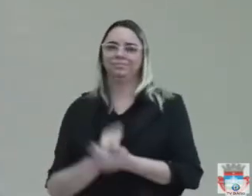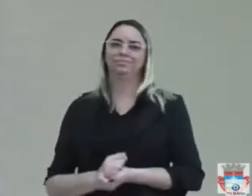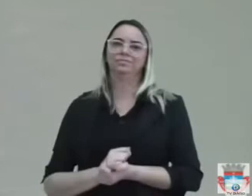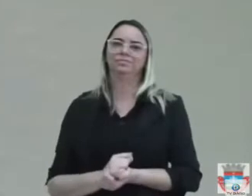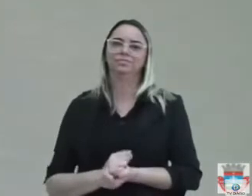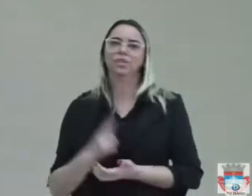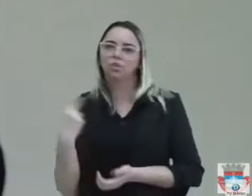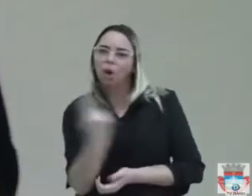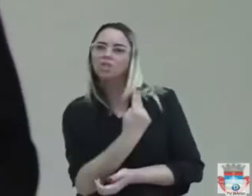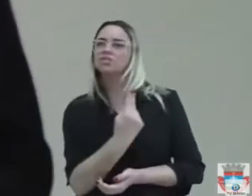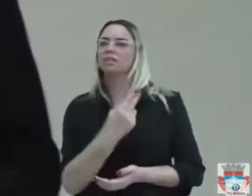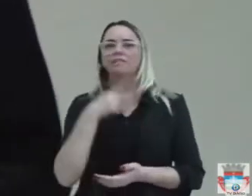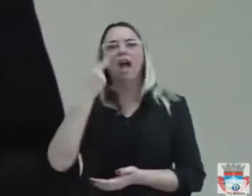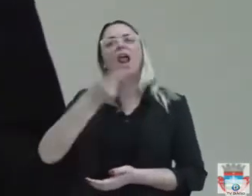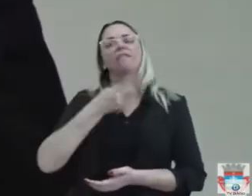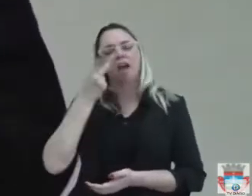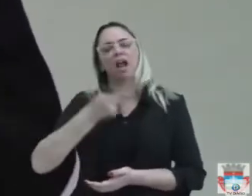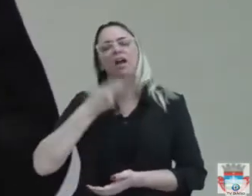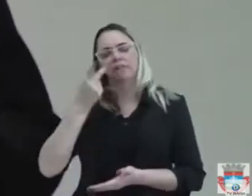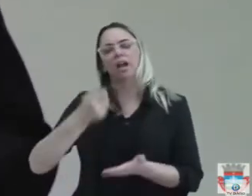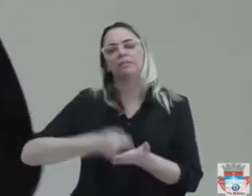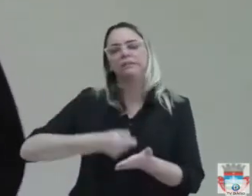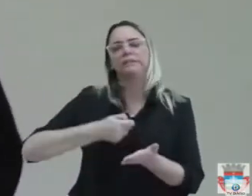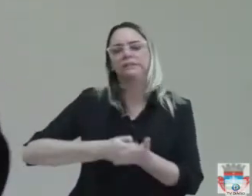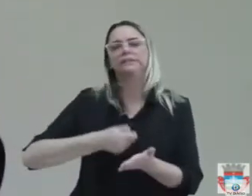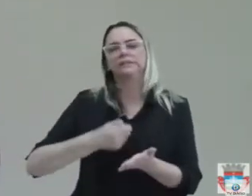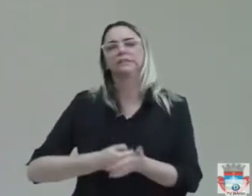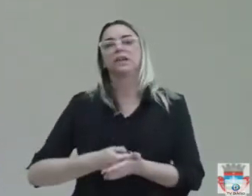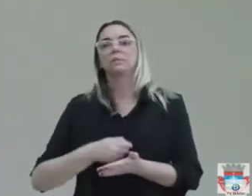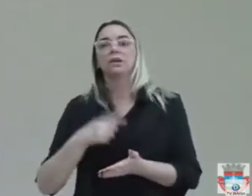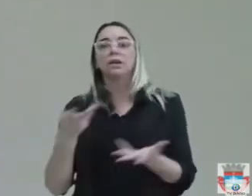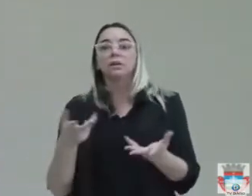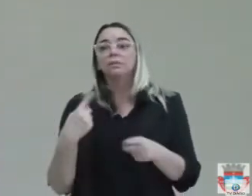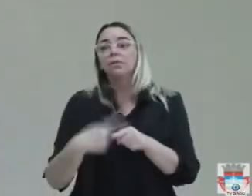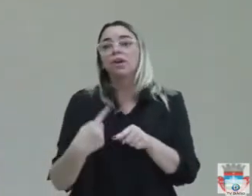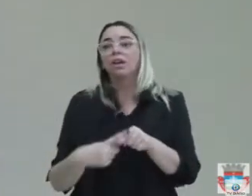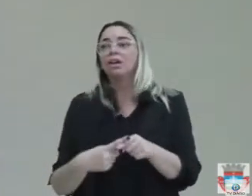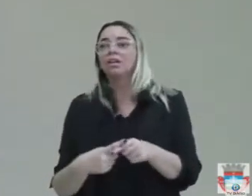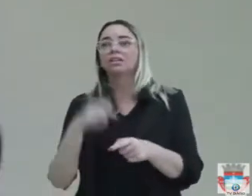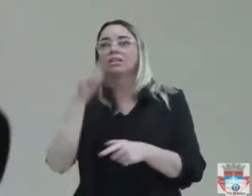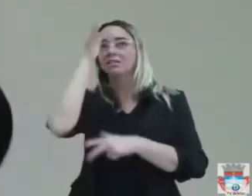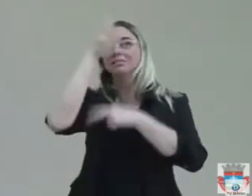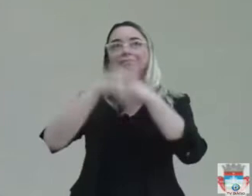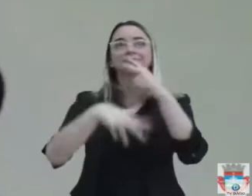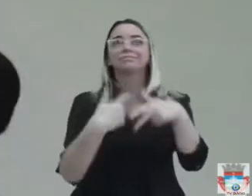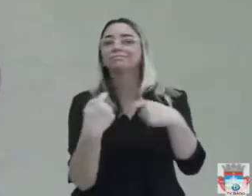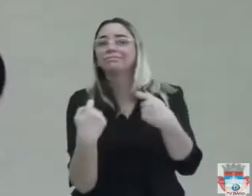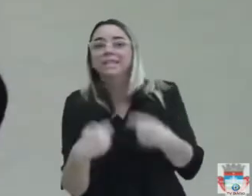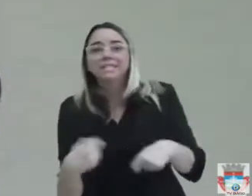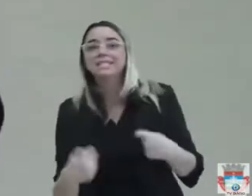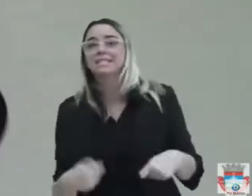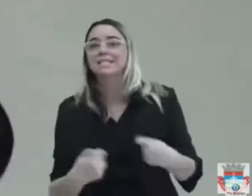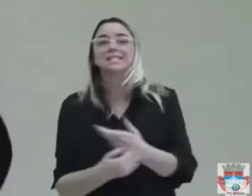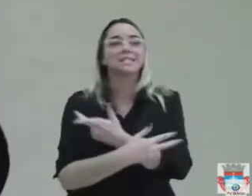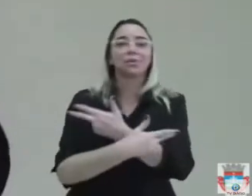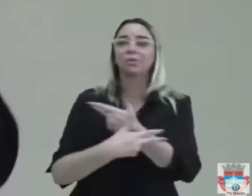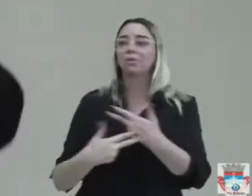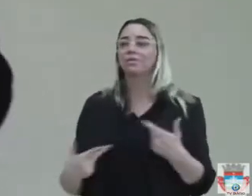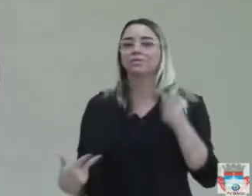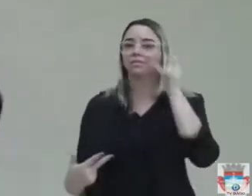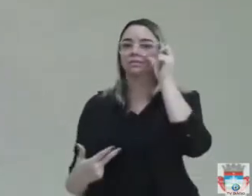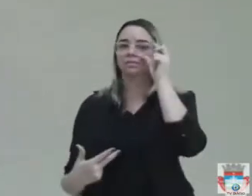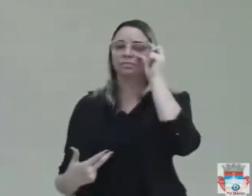A gente cobra para que São Bento tenha as coisas. A gente cobra para fazer o que ficou